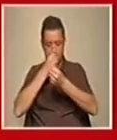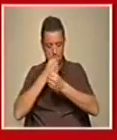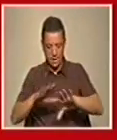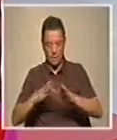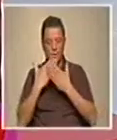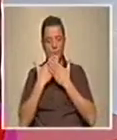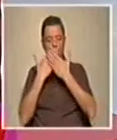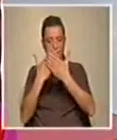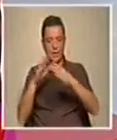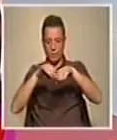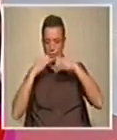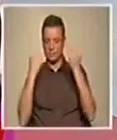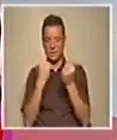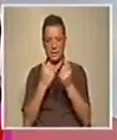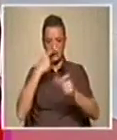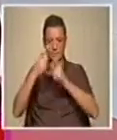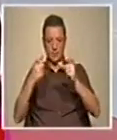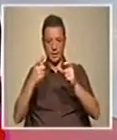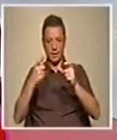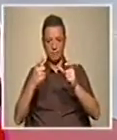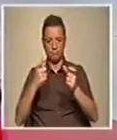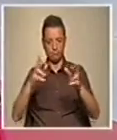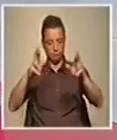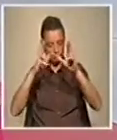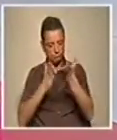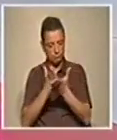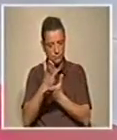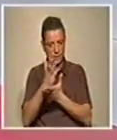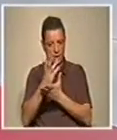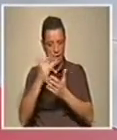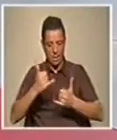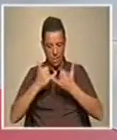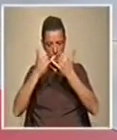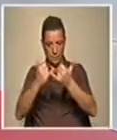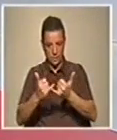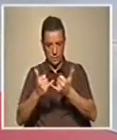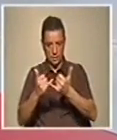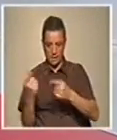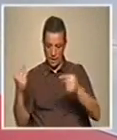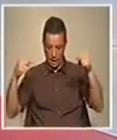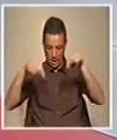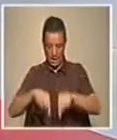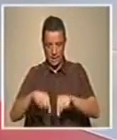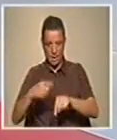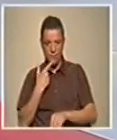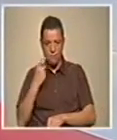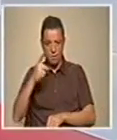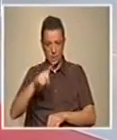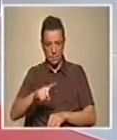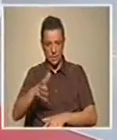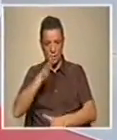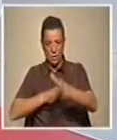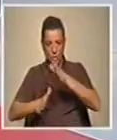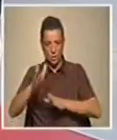Muito obrigada por ter vindo à Sociedade Civil e espero que o trabalho corra bem. E quem sabe daqui a uns tempos volta cá para nos contar